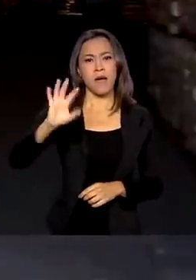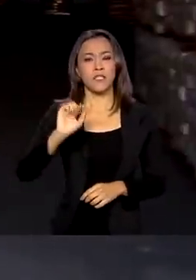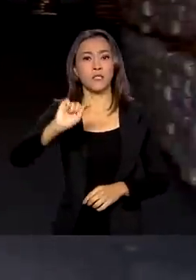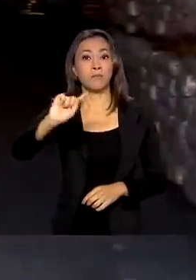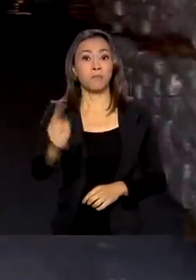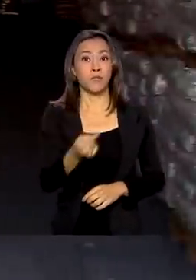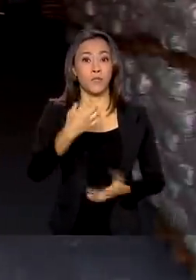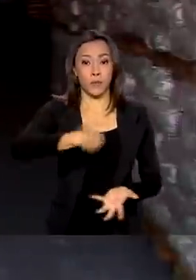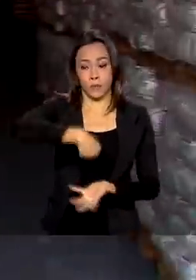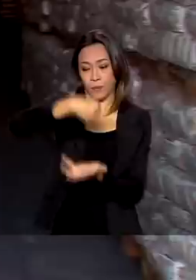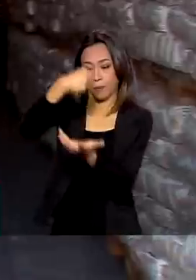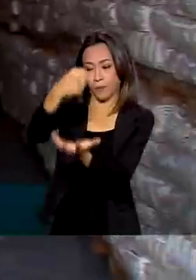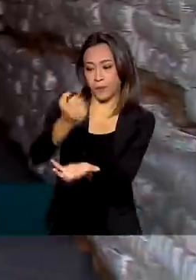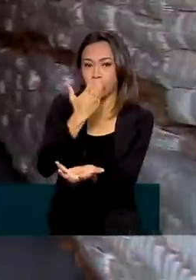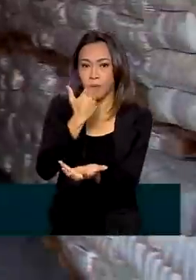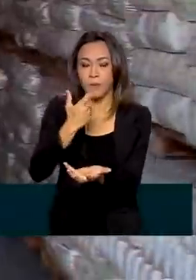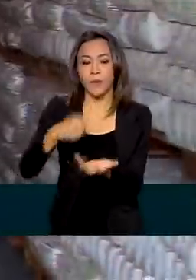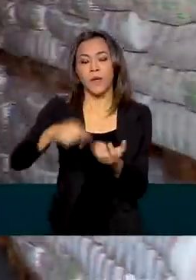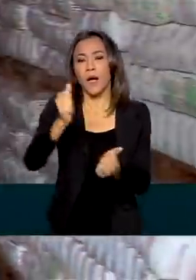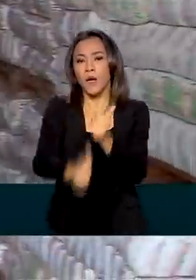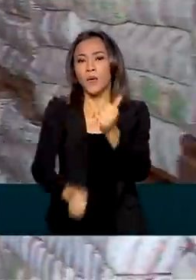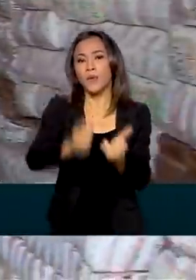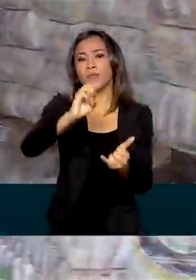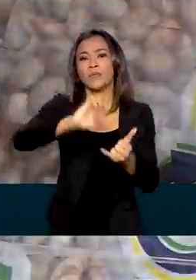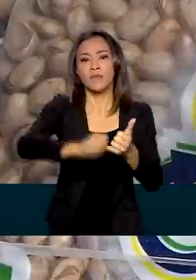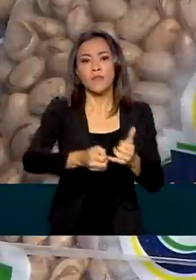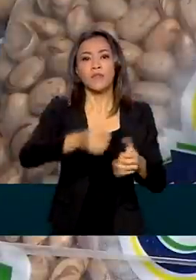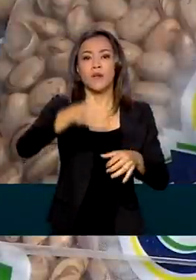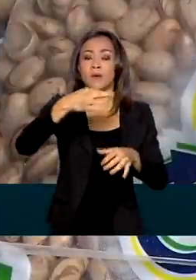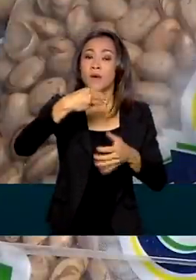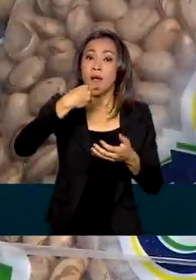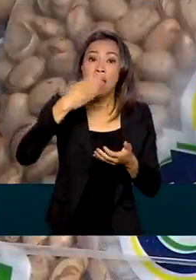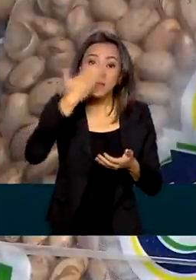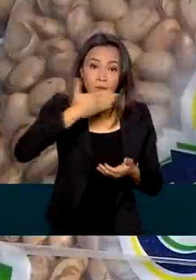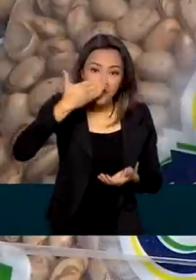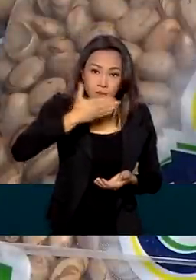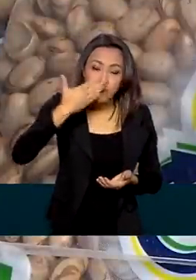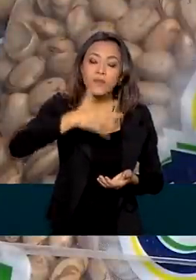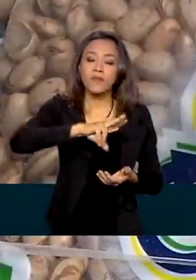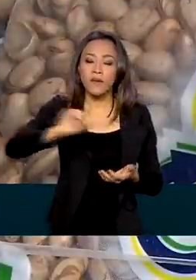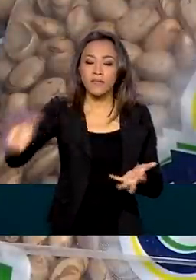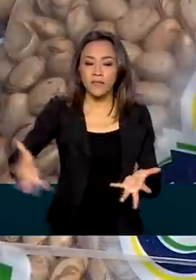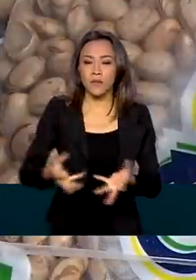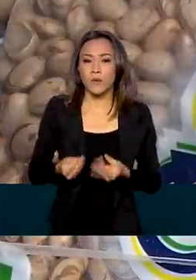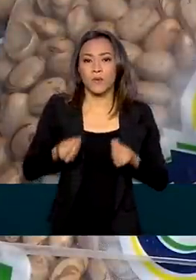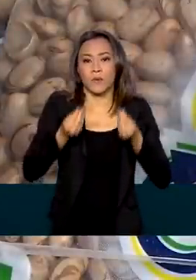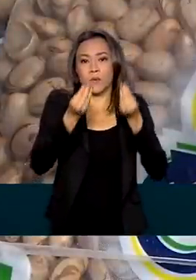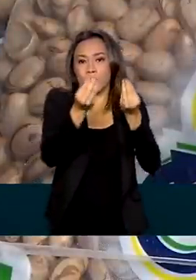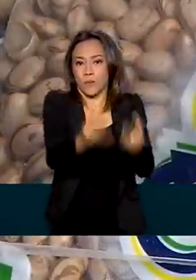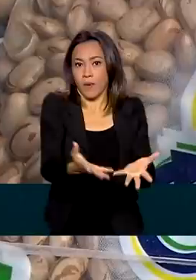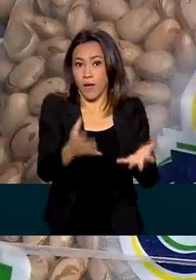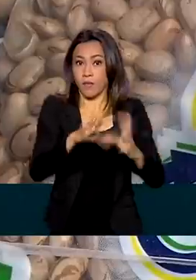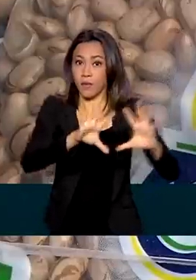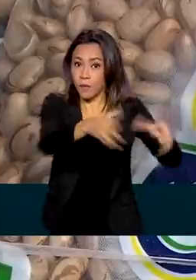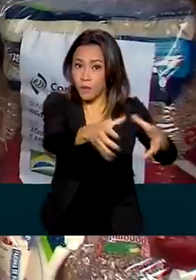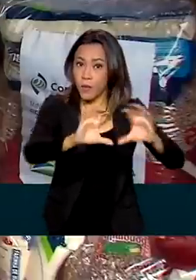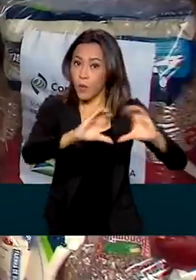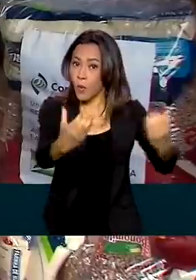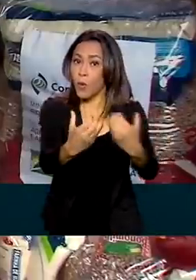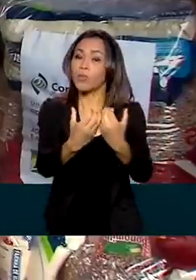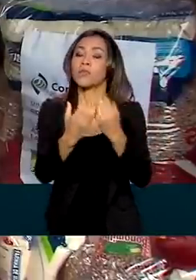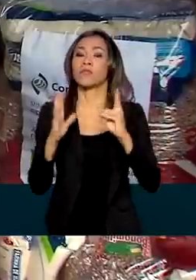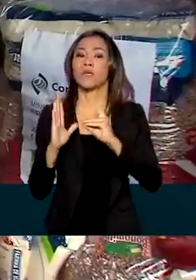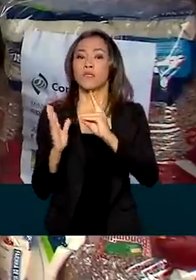cestas que incluem itens como arroz, feijão e açúcar e serão doadas a comunidades indígenas no Distrito Federal.